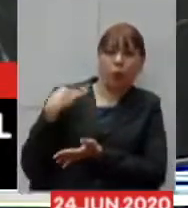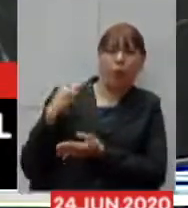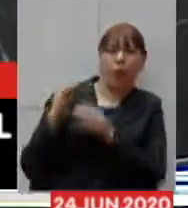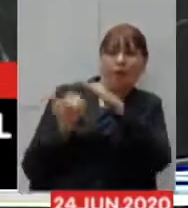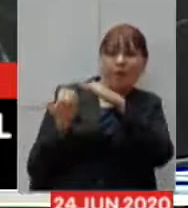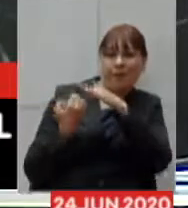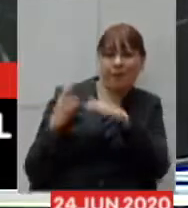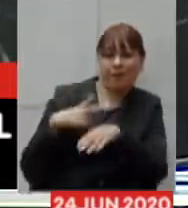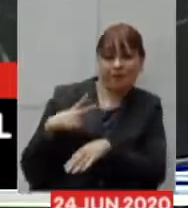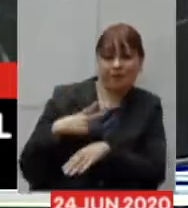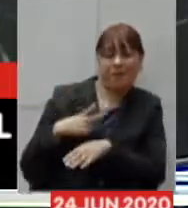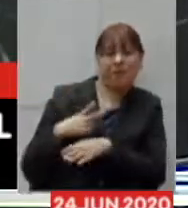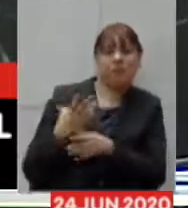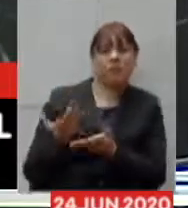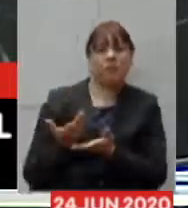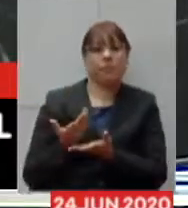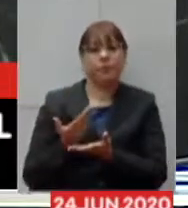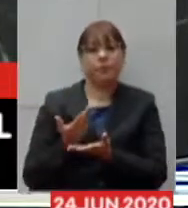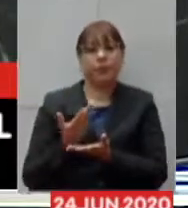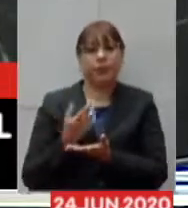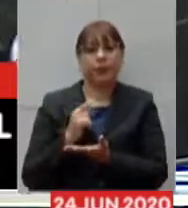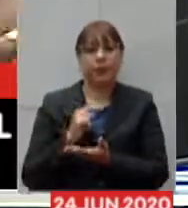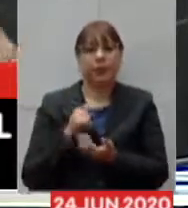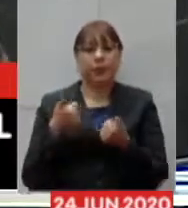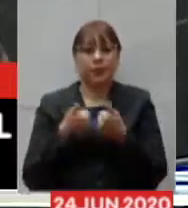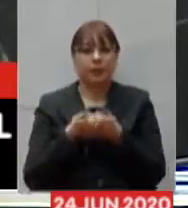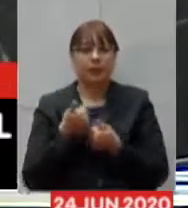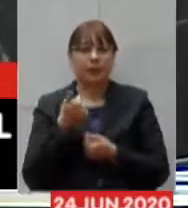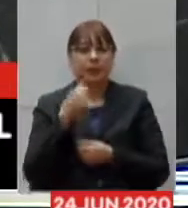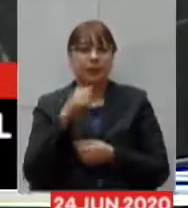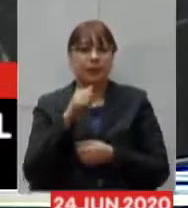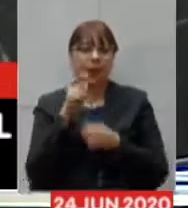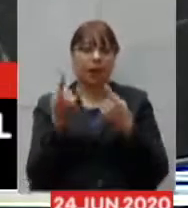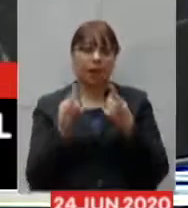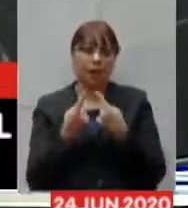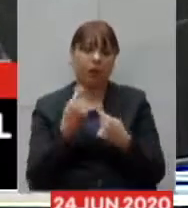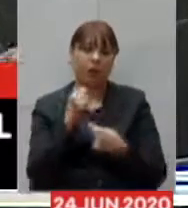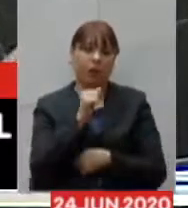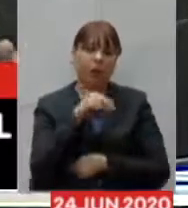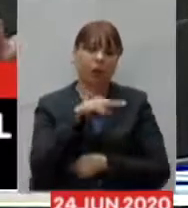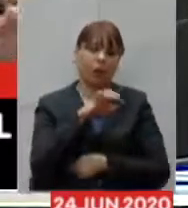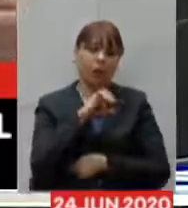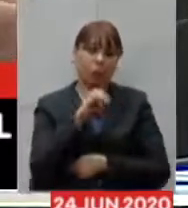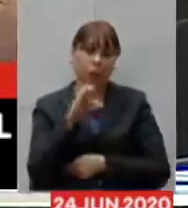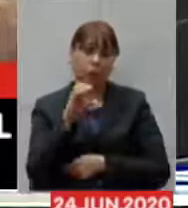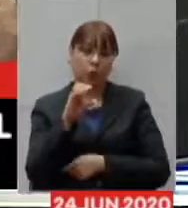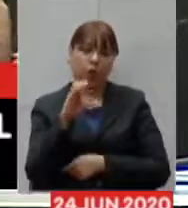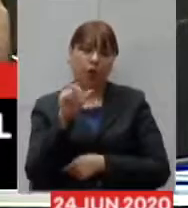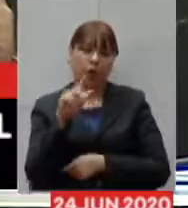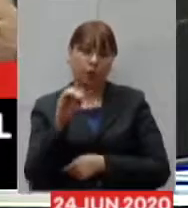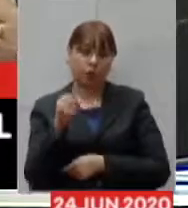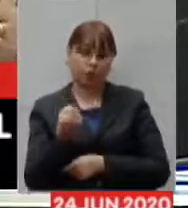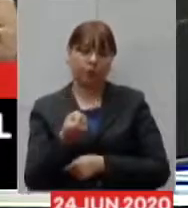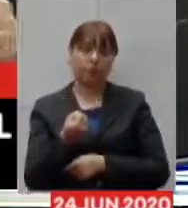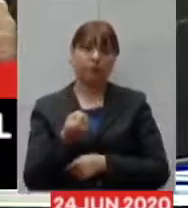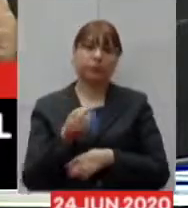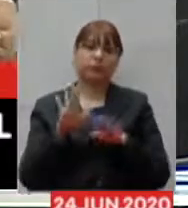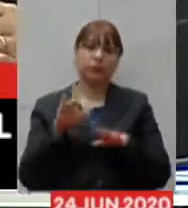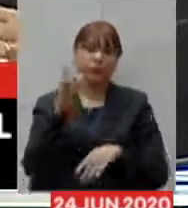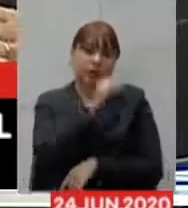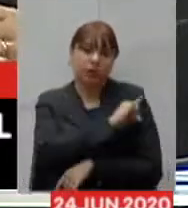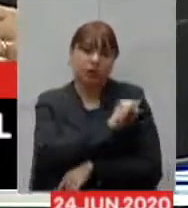menos de 10% Antônio Carlos dos hospitais do Rio de Janeiro e o pico ele foi sendo